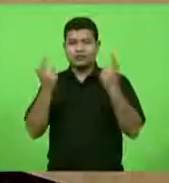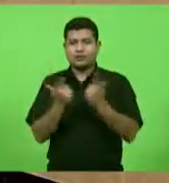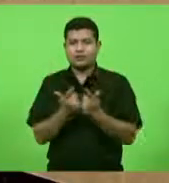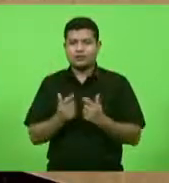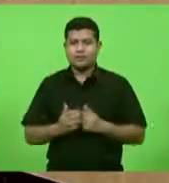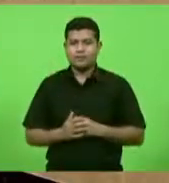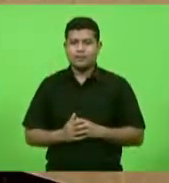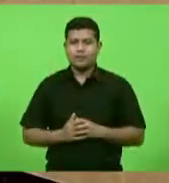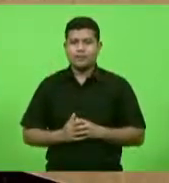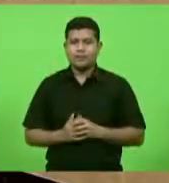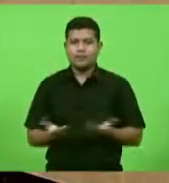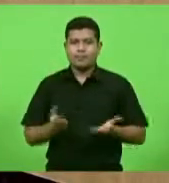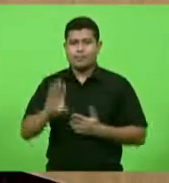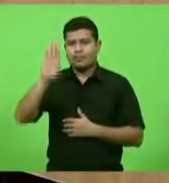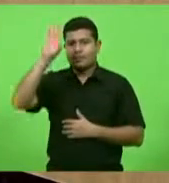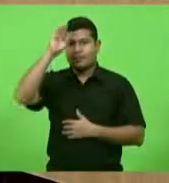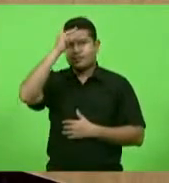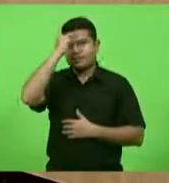Deputada Paulinha.